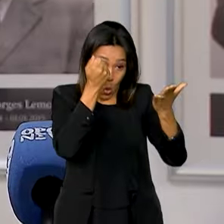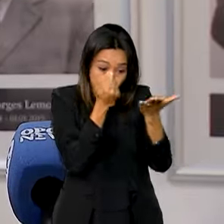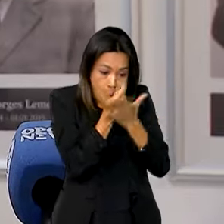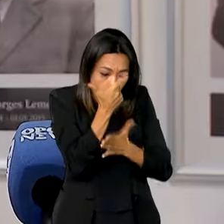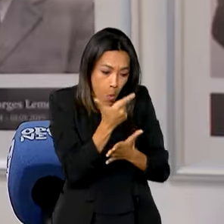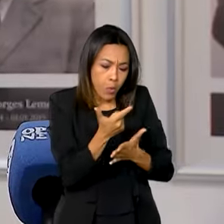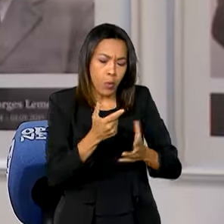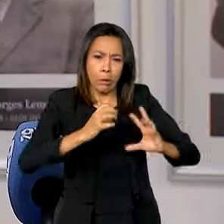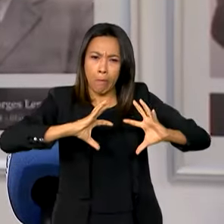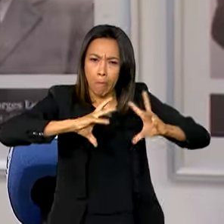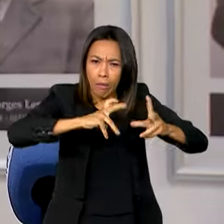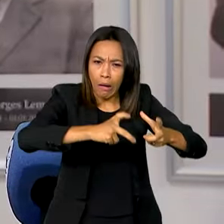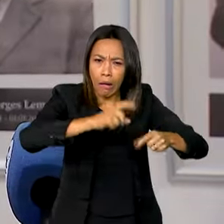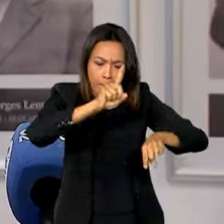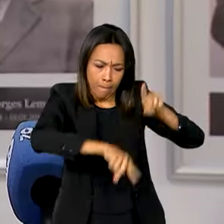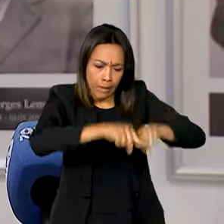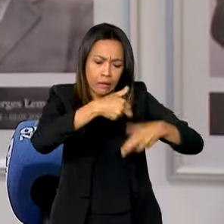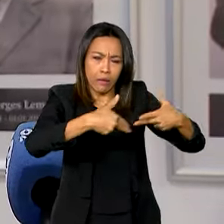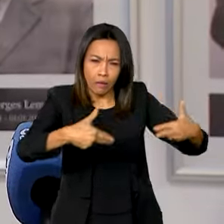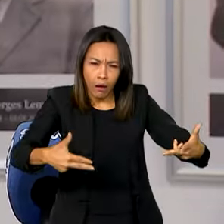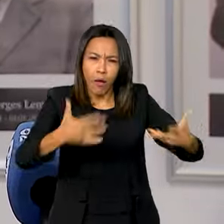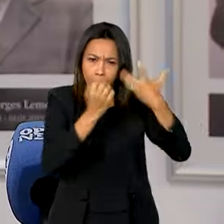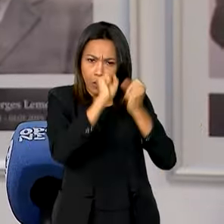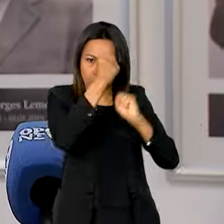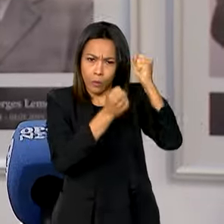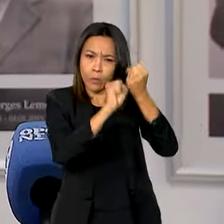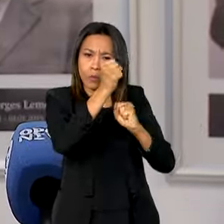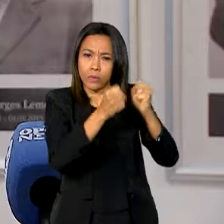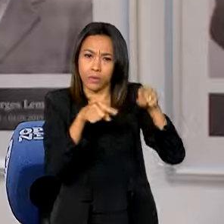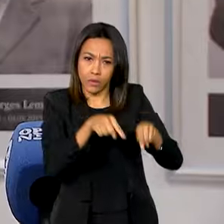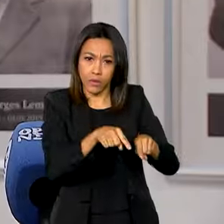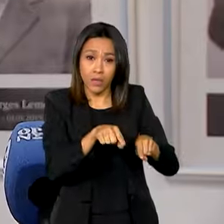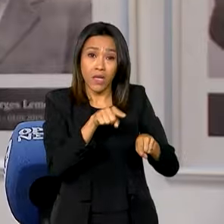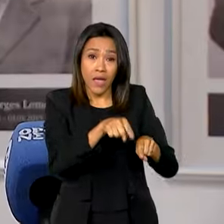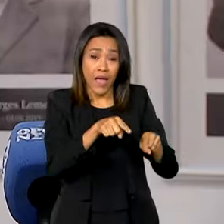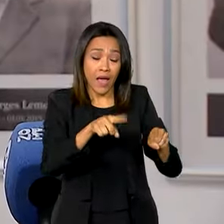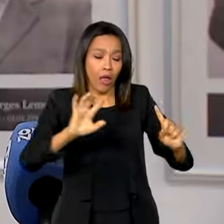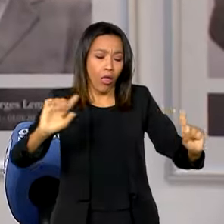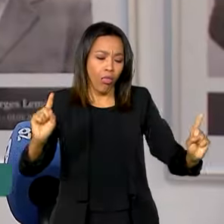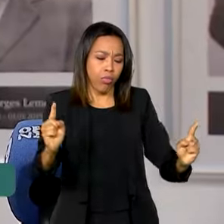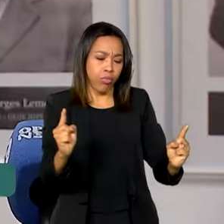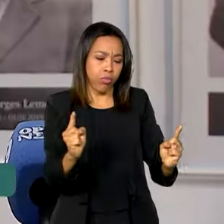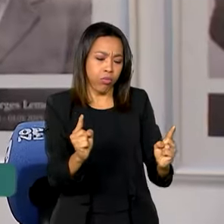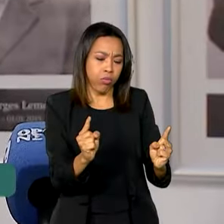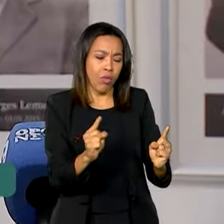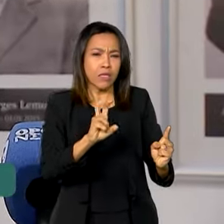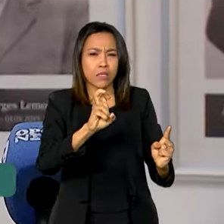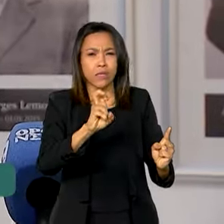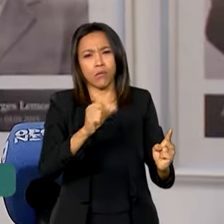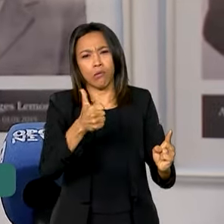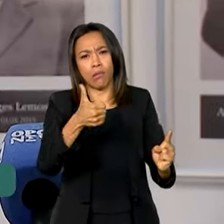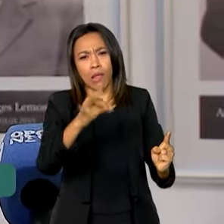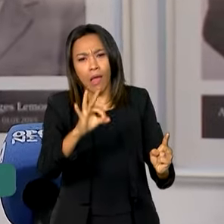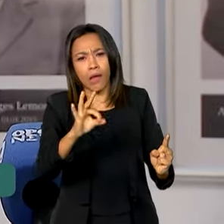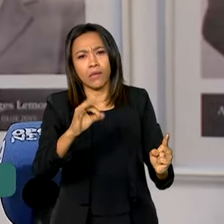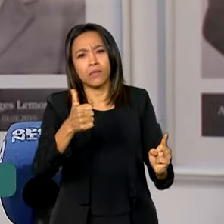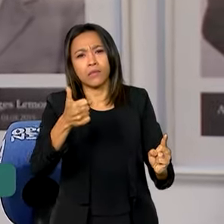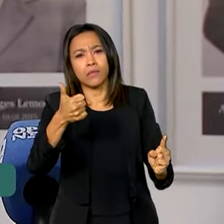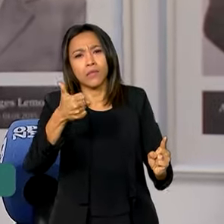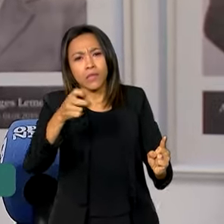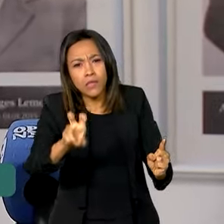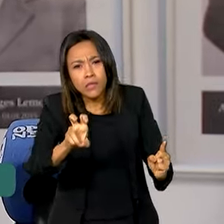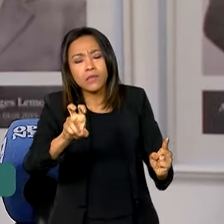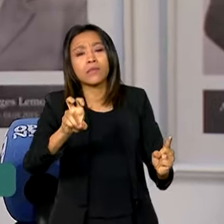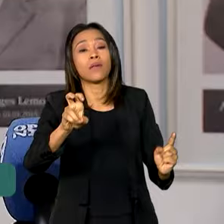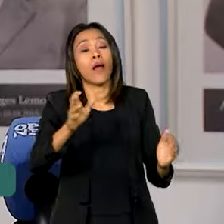um equipamento ou um aparelho, eu deprecio em 5, 10, 15, às